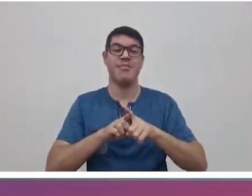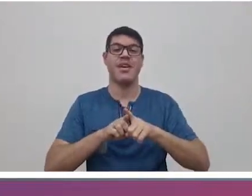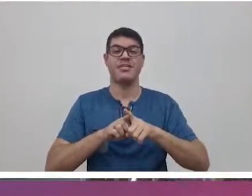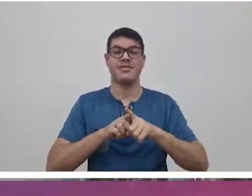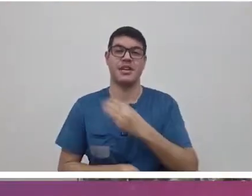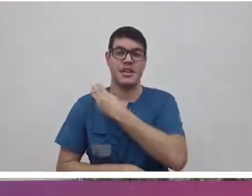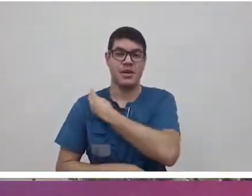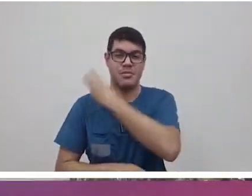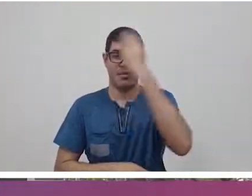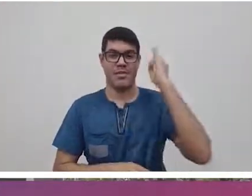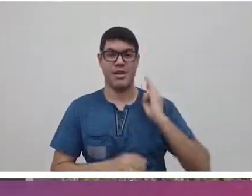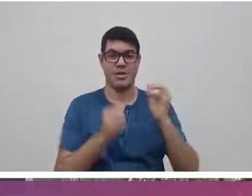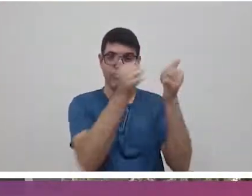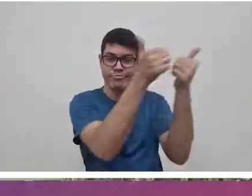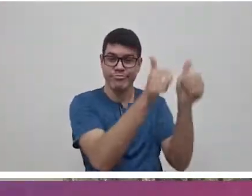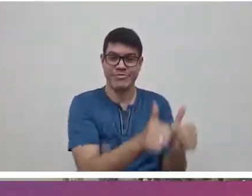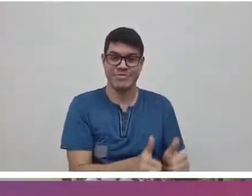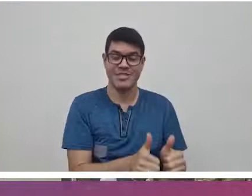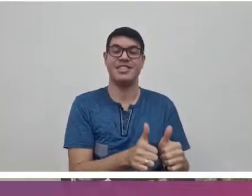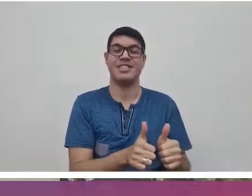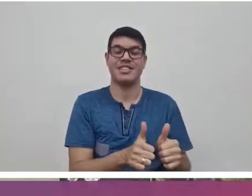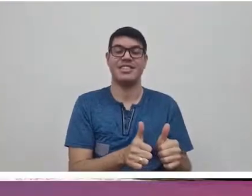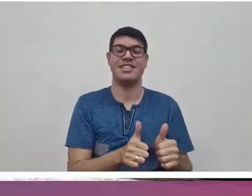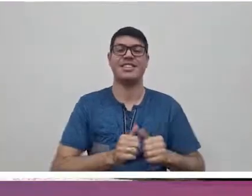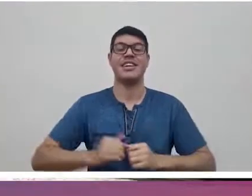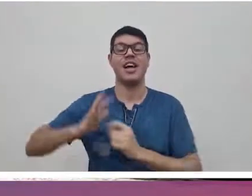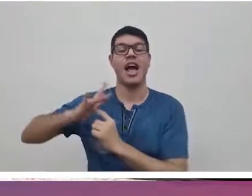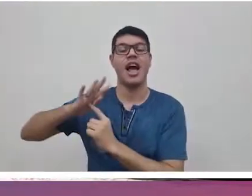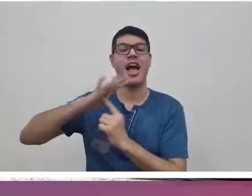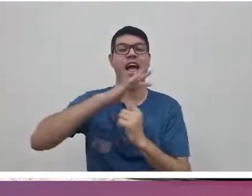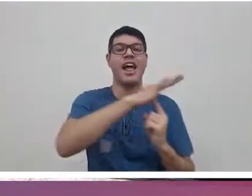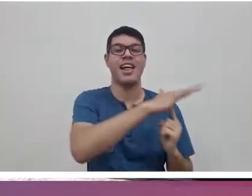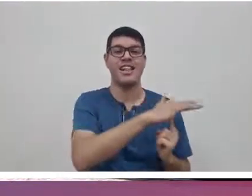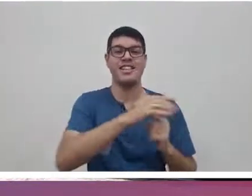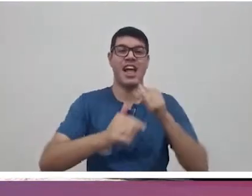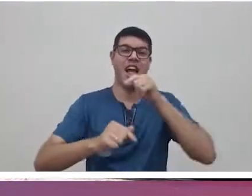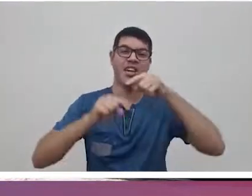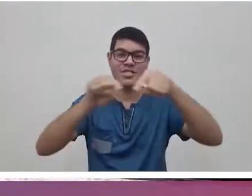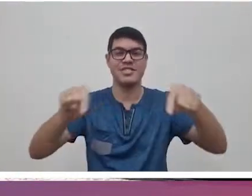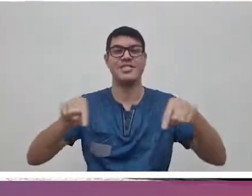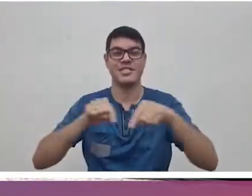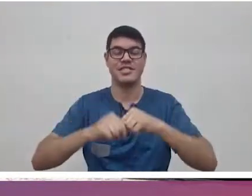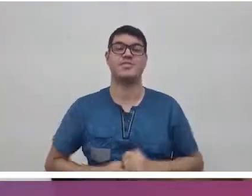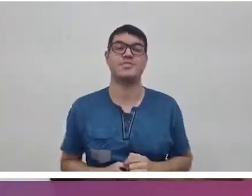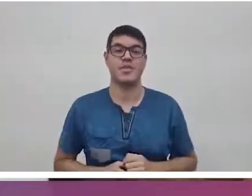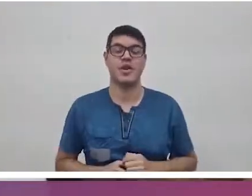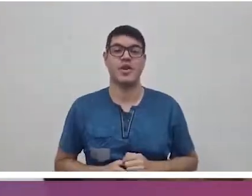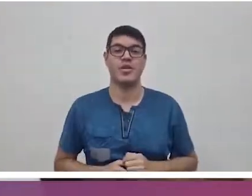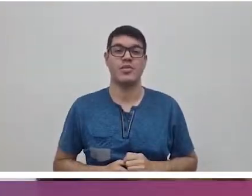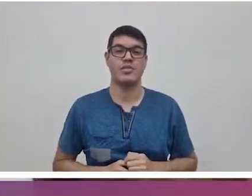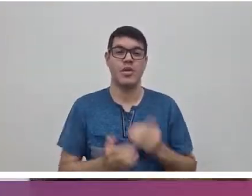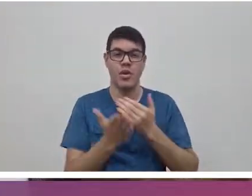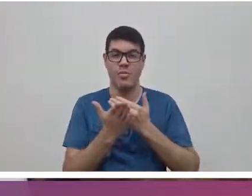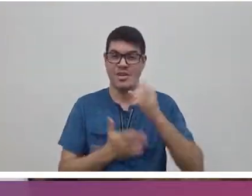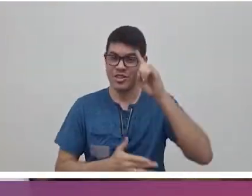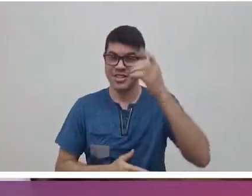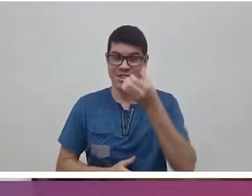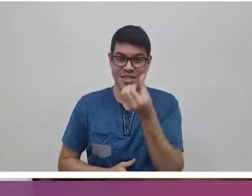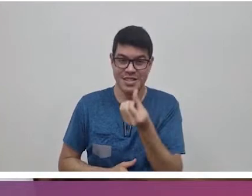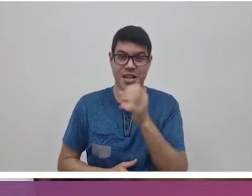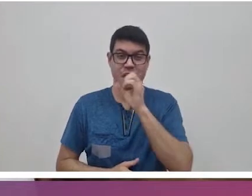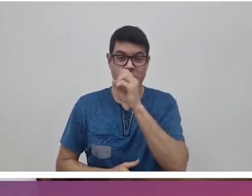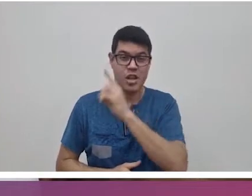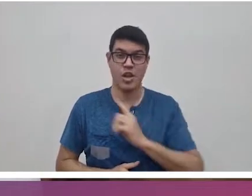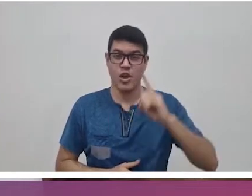padroeira são organizadas atividades religiosas e a tradicional quermesse no Largo da Basílica. A novena que